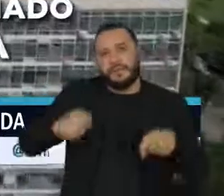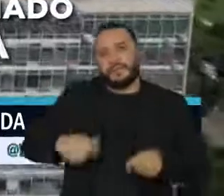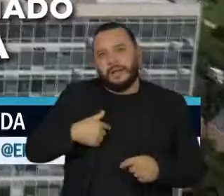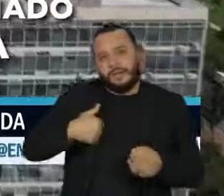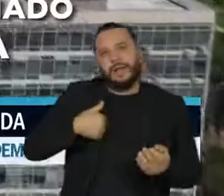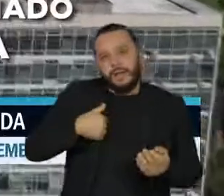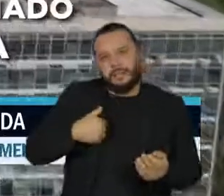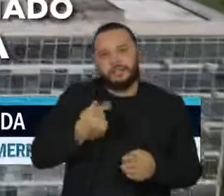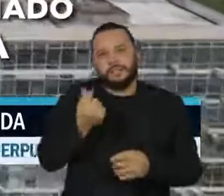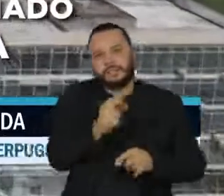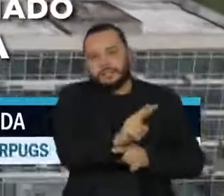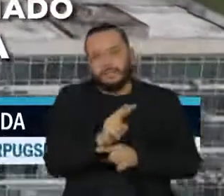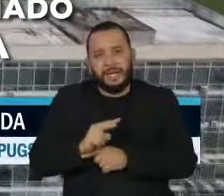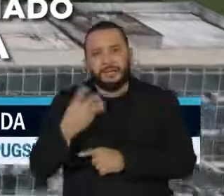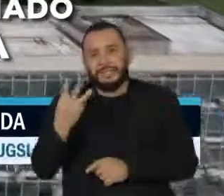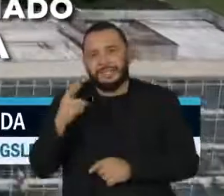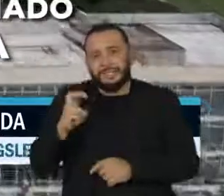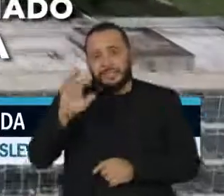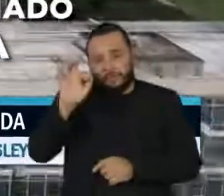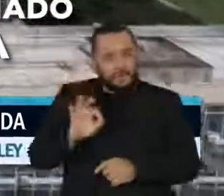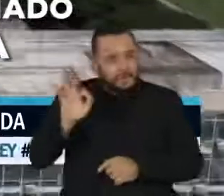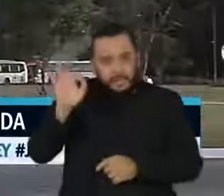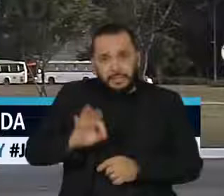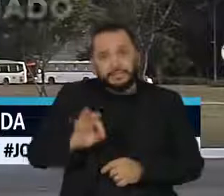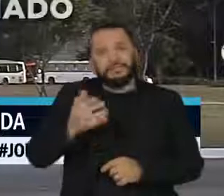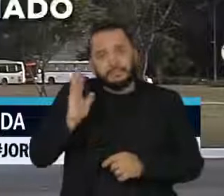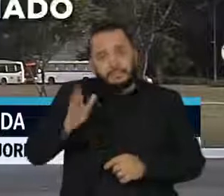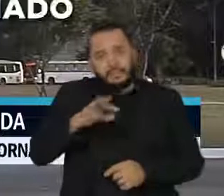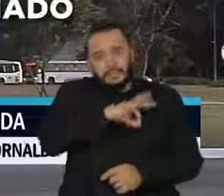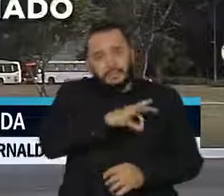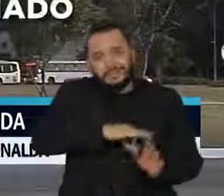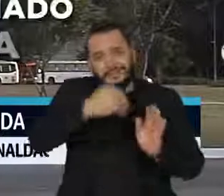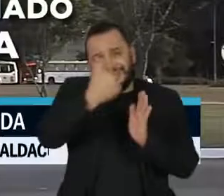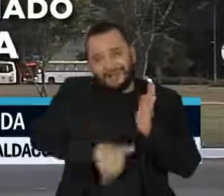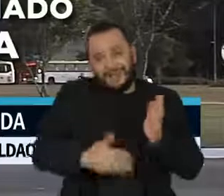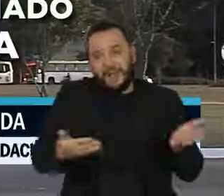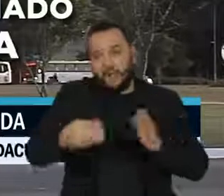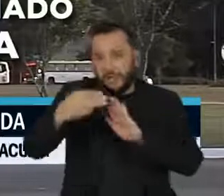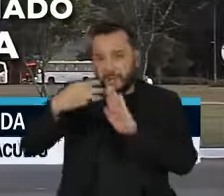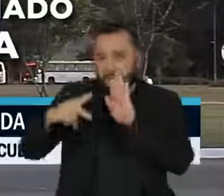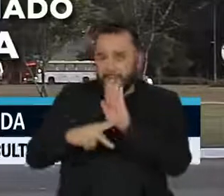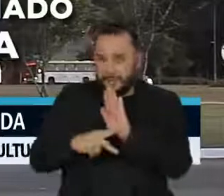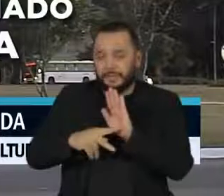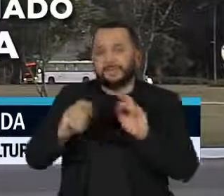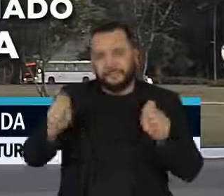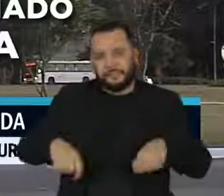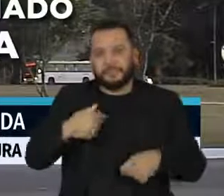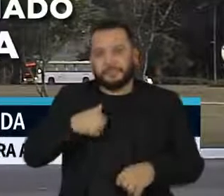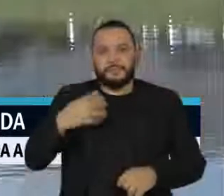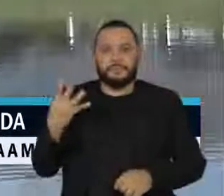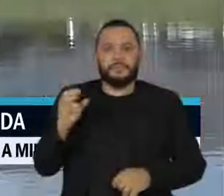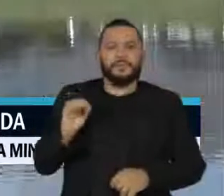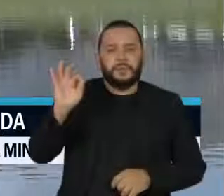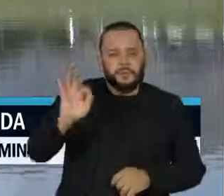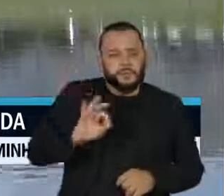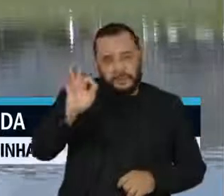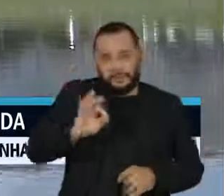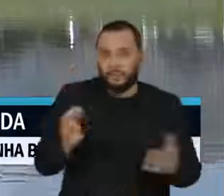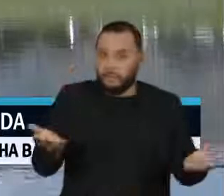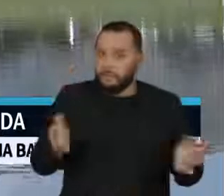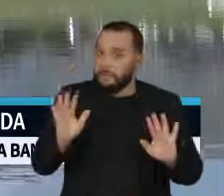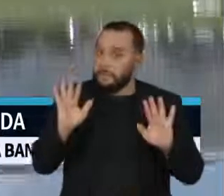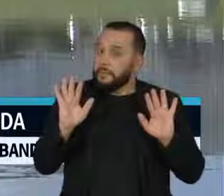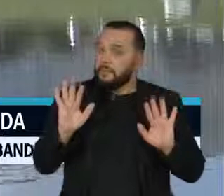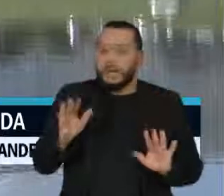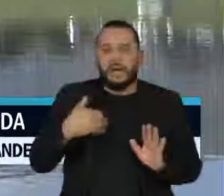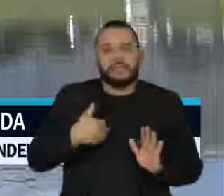35% da renda com os empréstimos consignados. Com a medida provisória, o limite sobe para 40%. Mas a soma